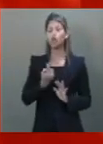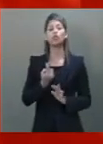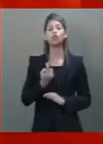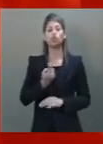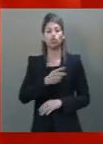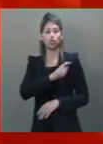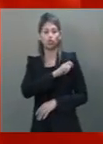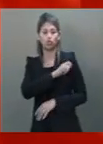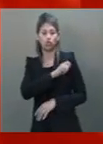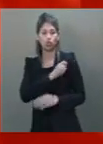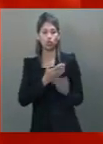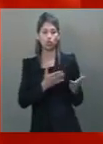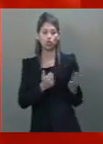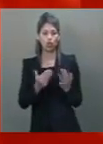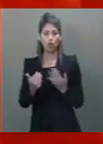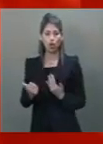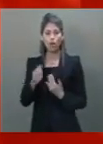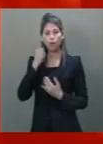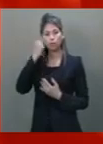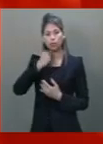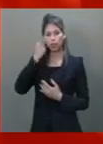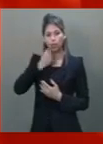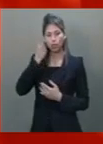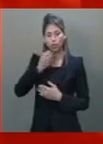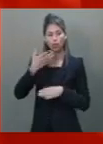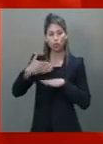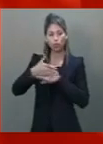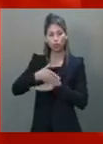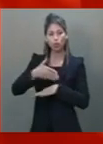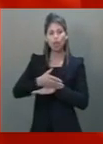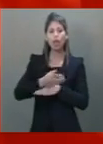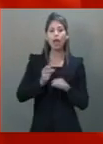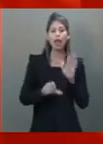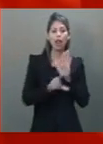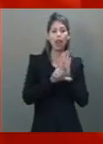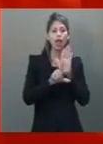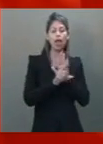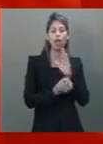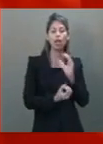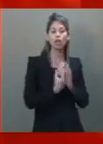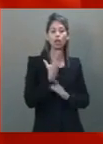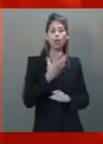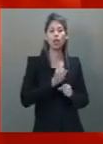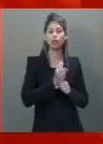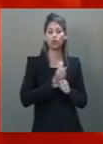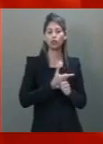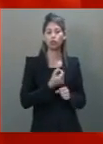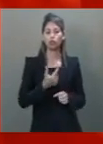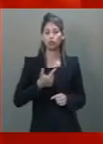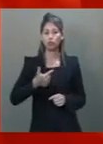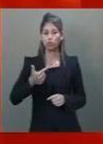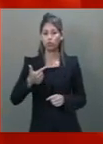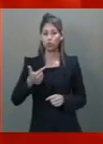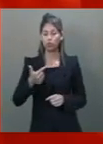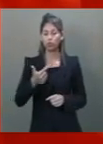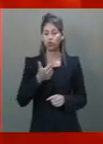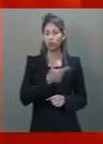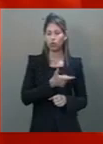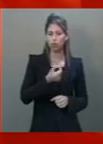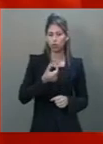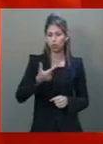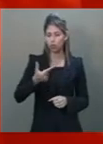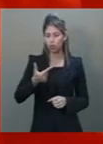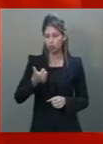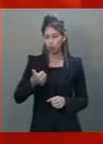passaram por essa casa. A lei nasce em 2010, eu apresentei o projeto de lei na época, está com